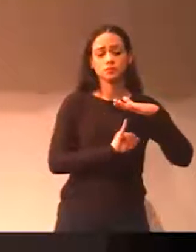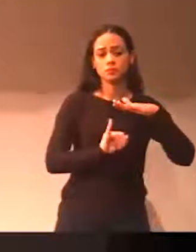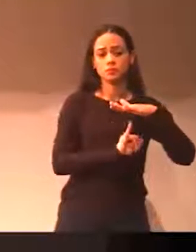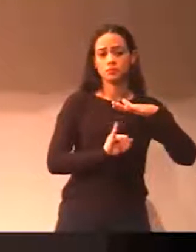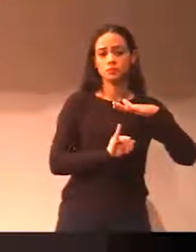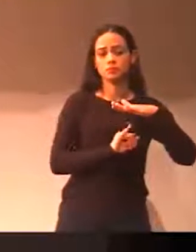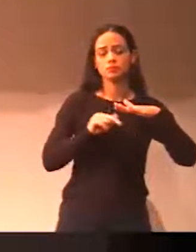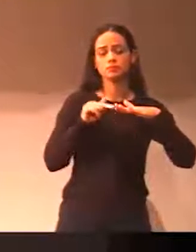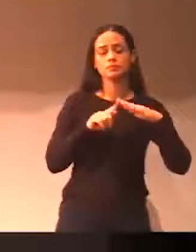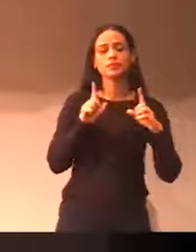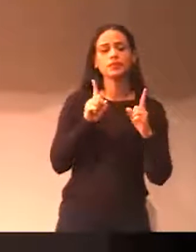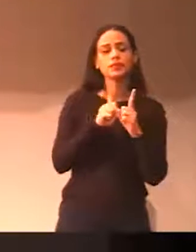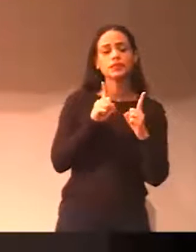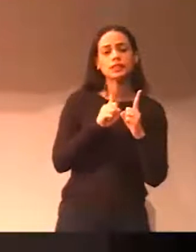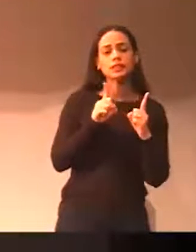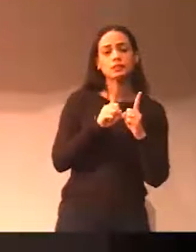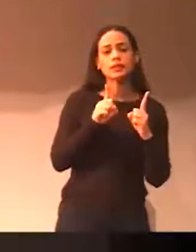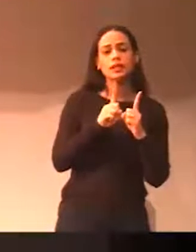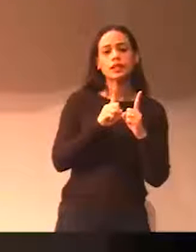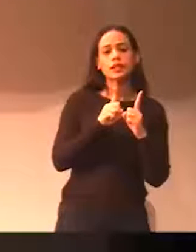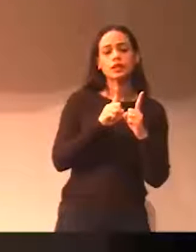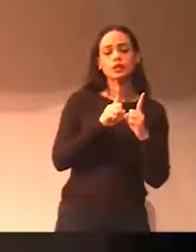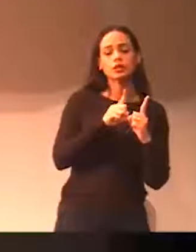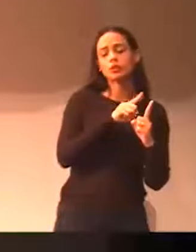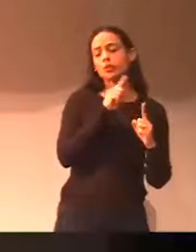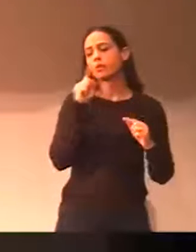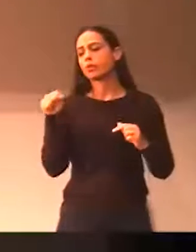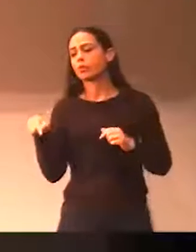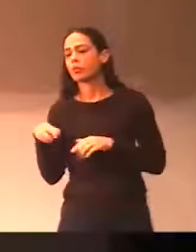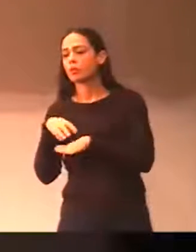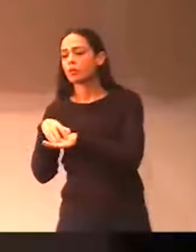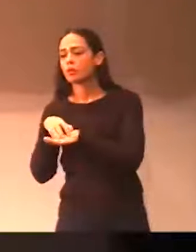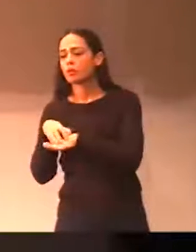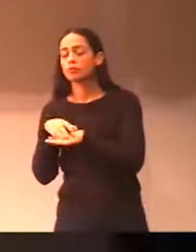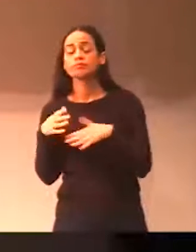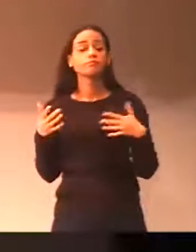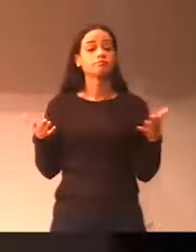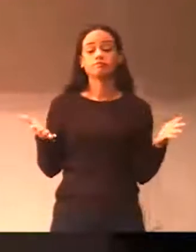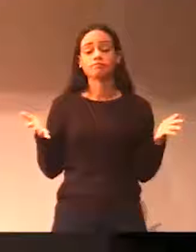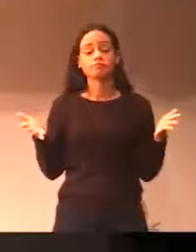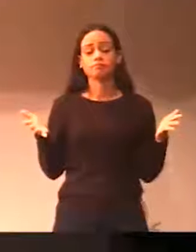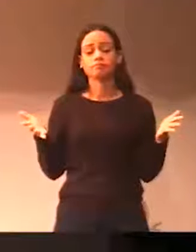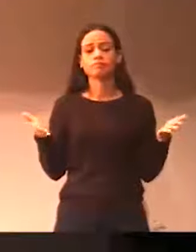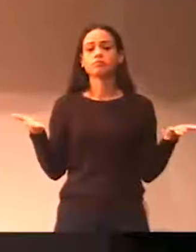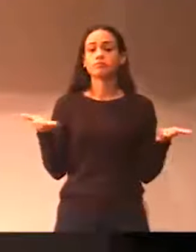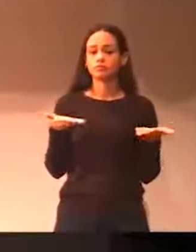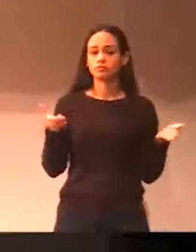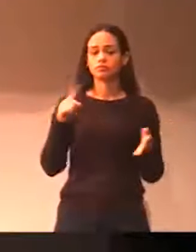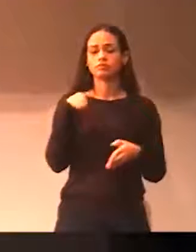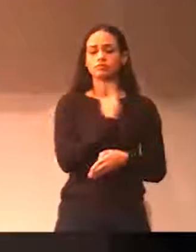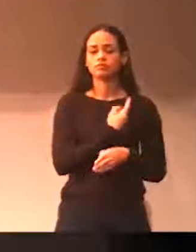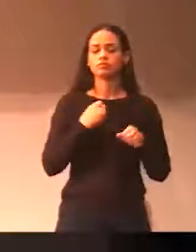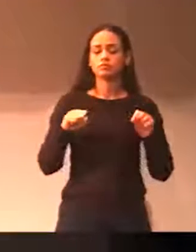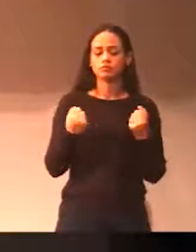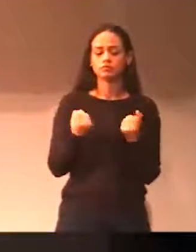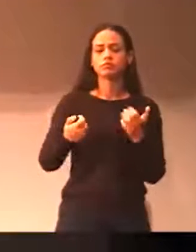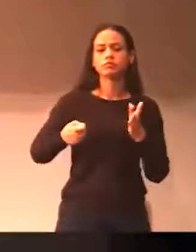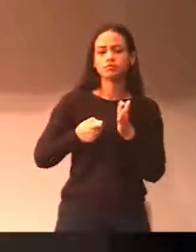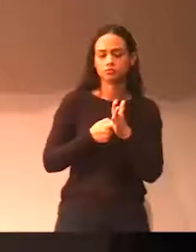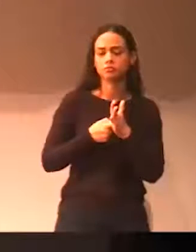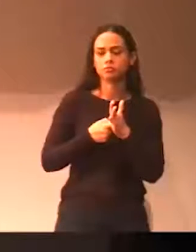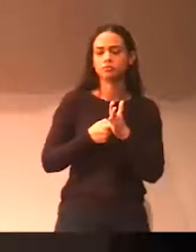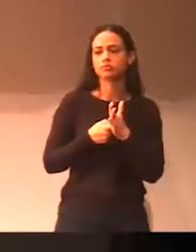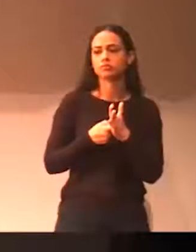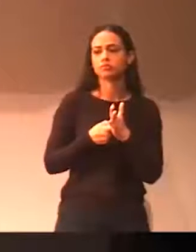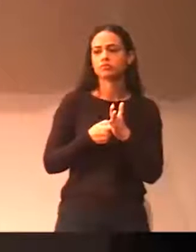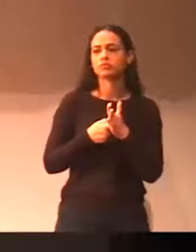um atendimento para ter que cuidar do transporte. Então, a minha luta agora, o meu desafio, tenho pesquisado algumas instituições aqui